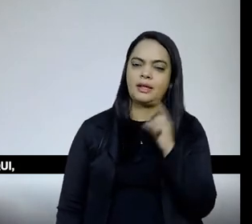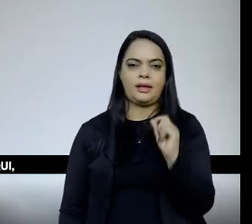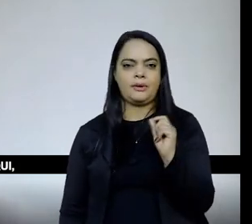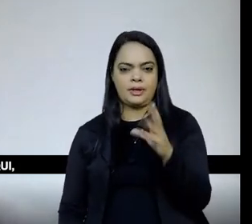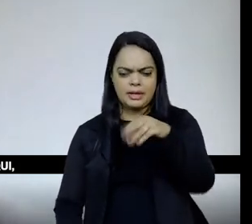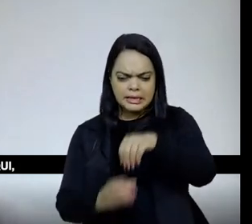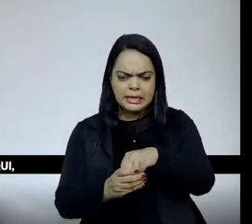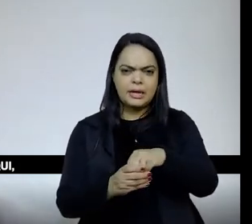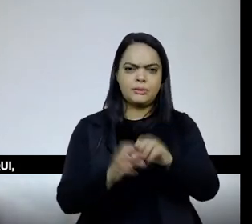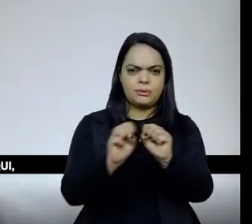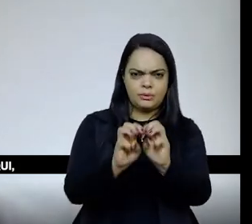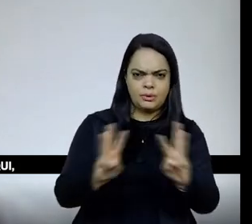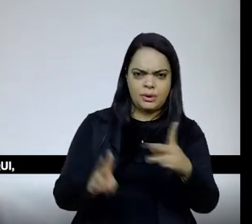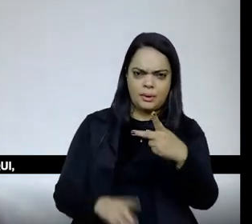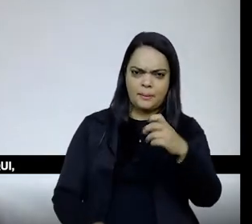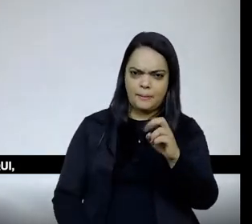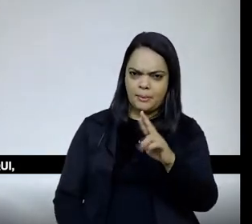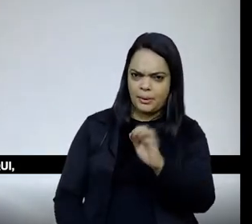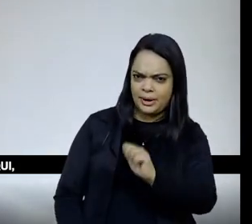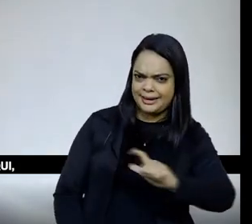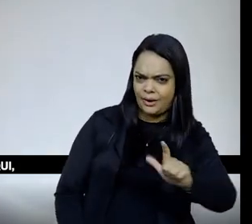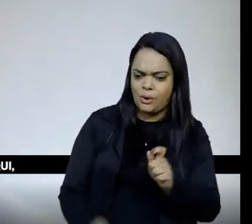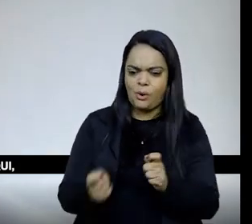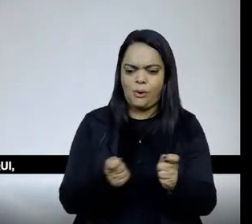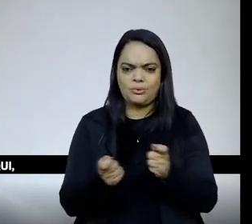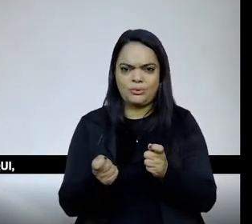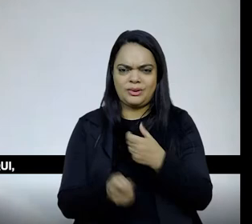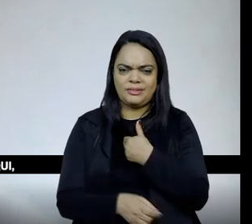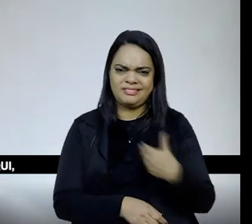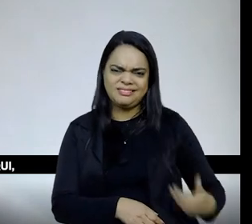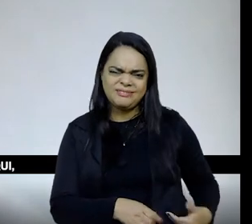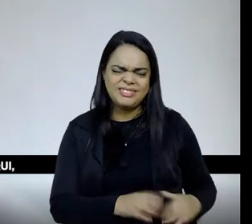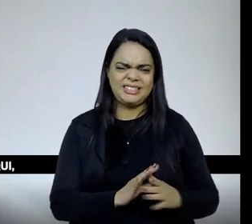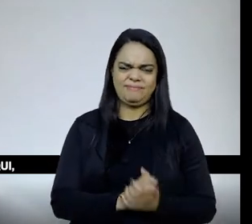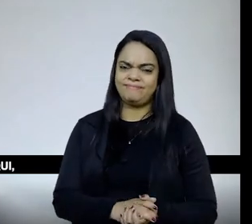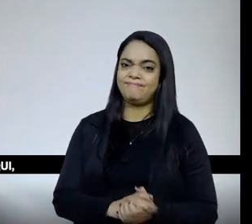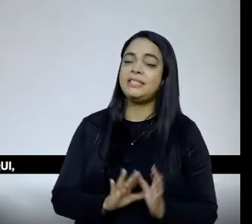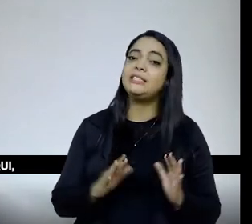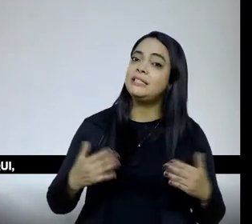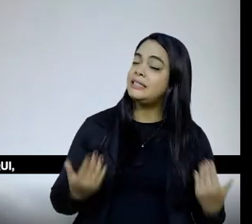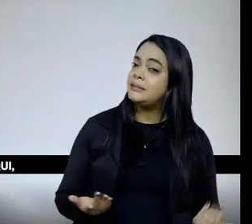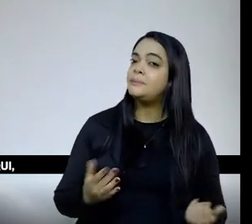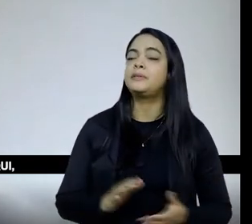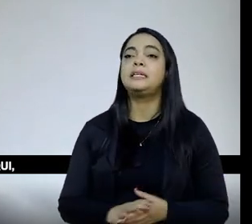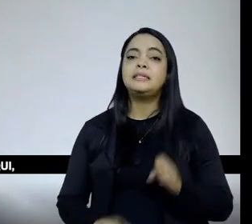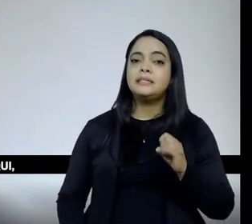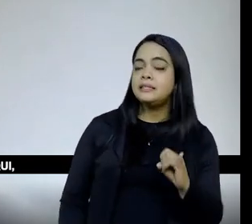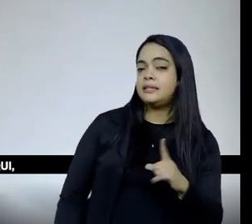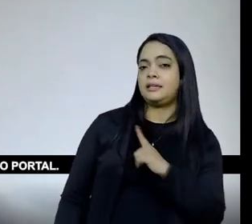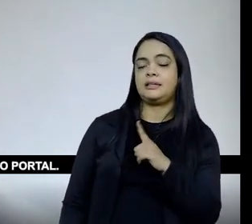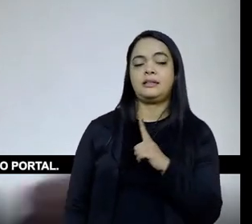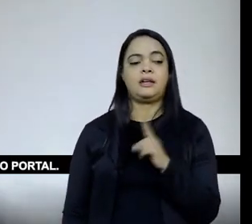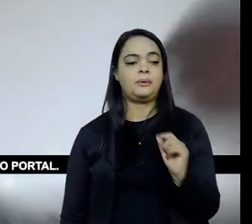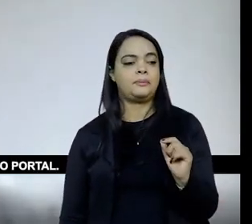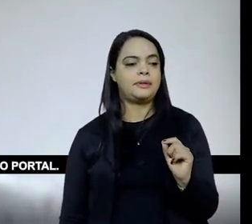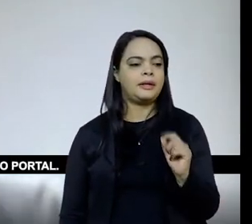portal, então, portanto, uma certa coisa que tem uma abordagem com alguma imprecisão aqui,